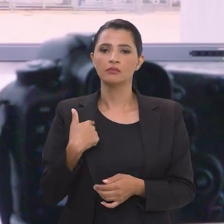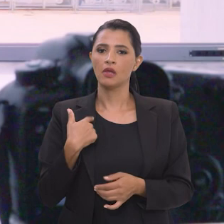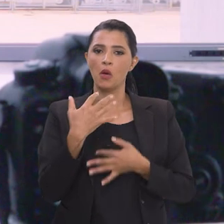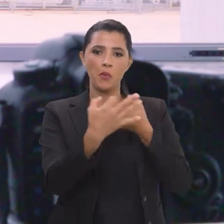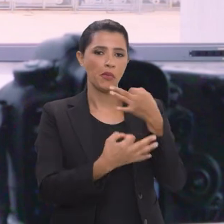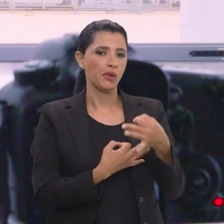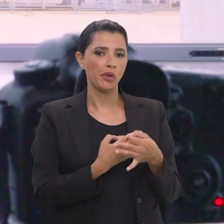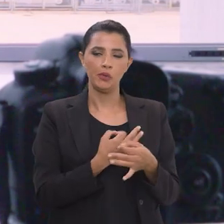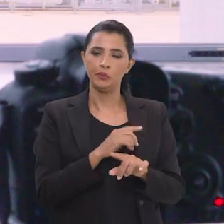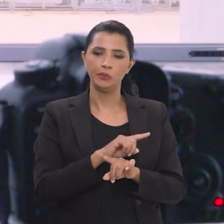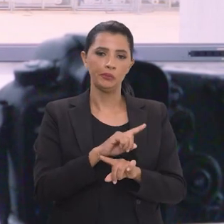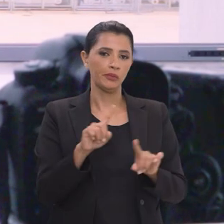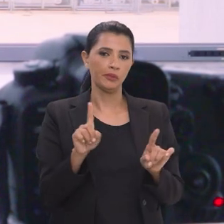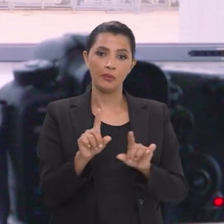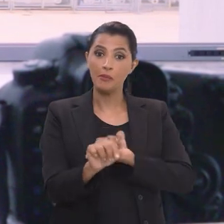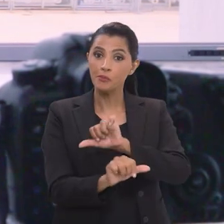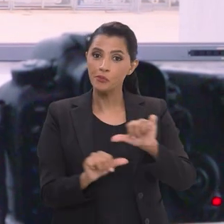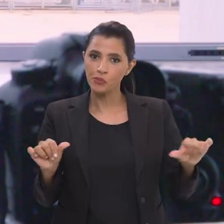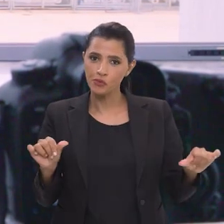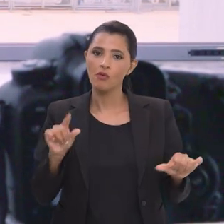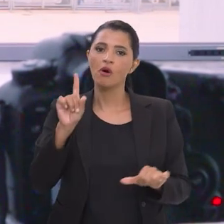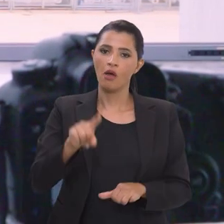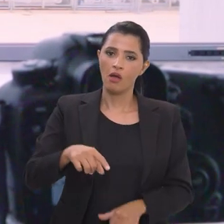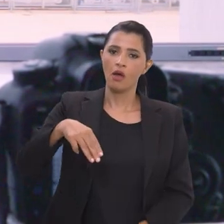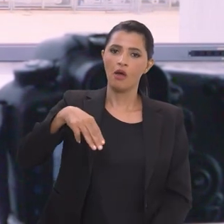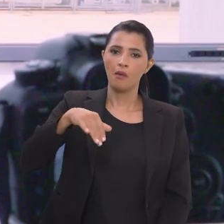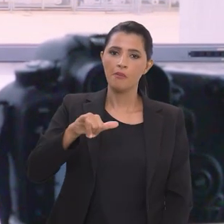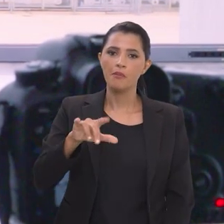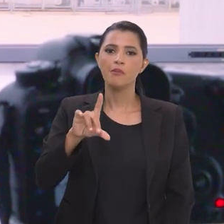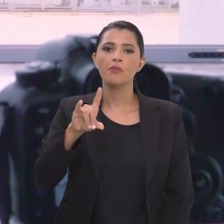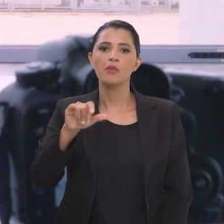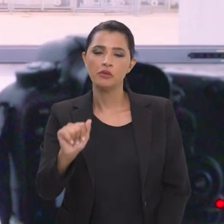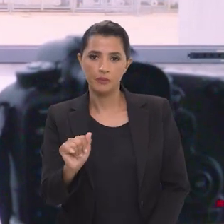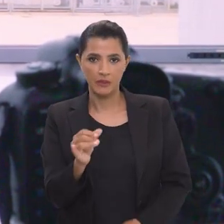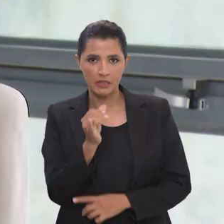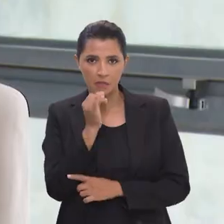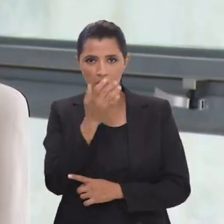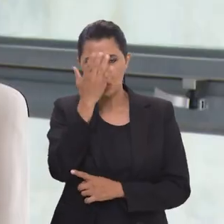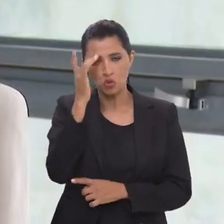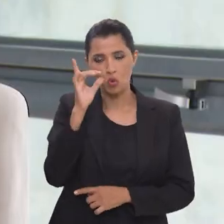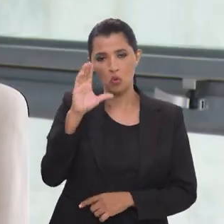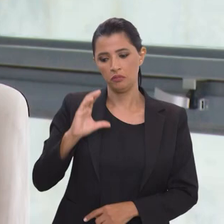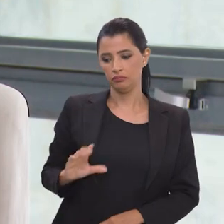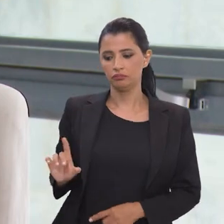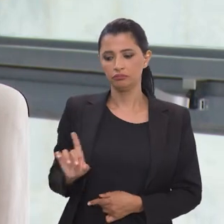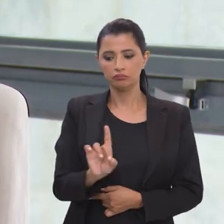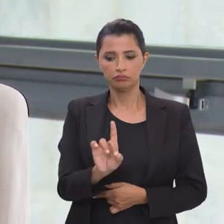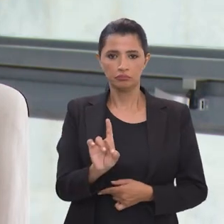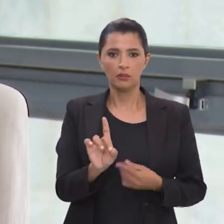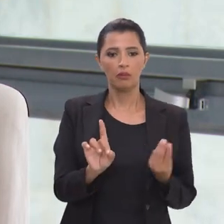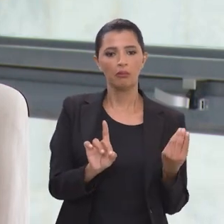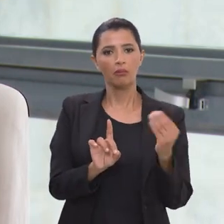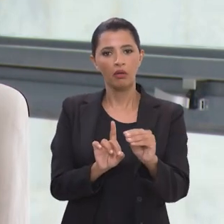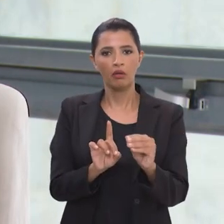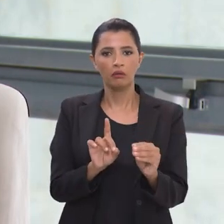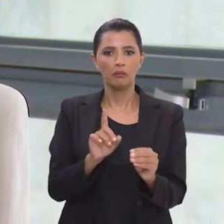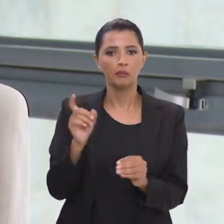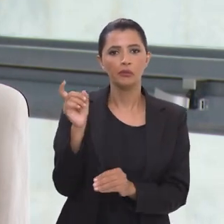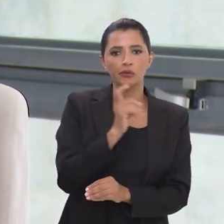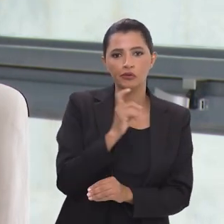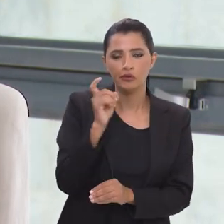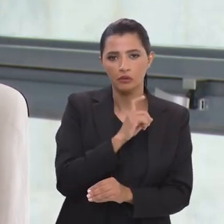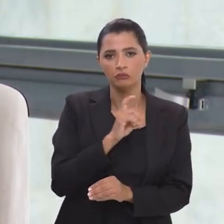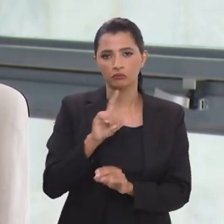não é mais opinião e sim mídia quer dizer se um cidadão vai lá e diz uma bobagem posta uma